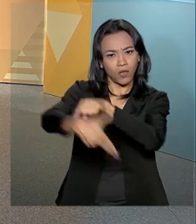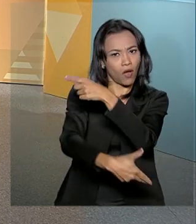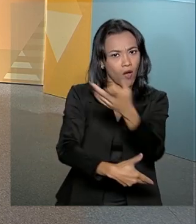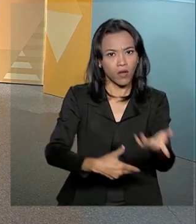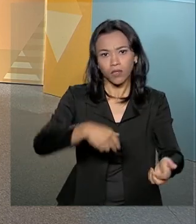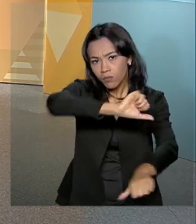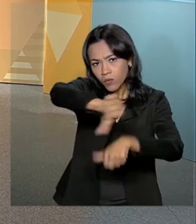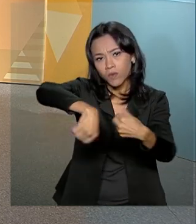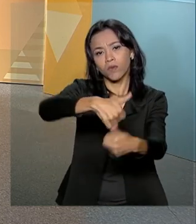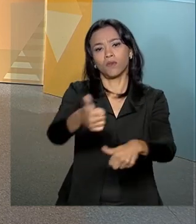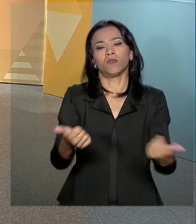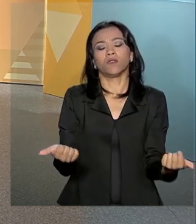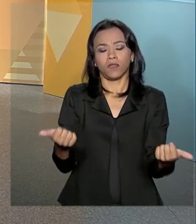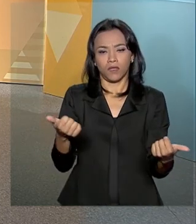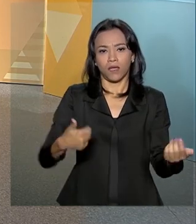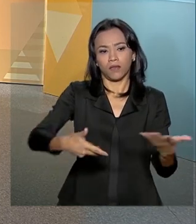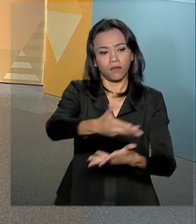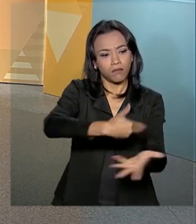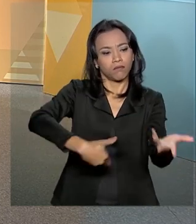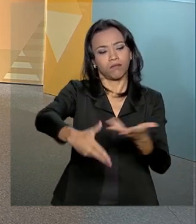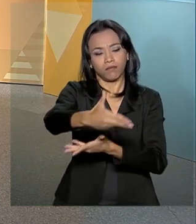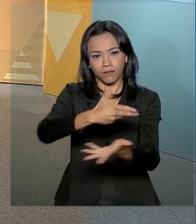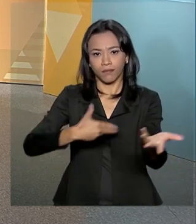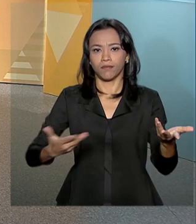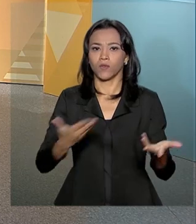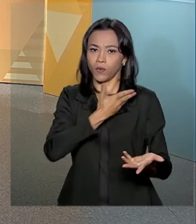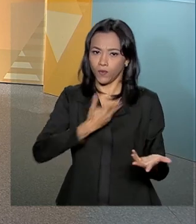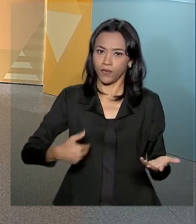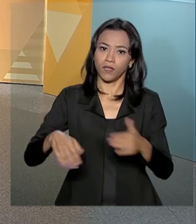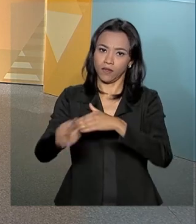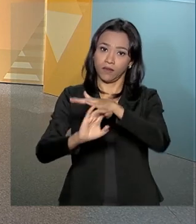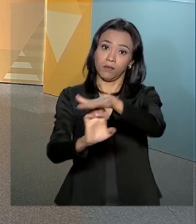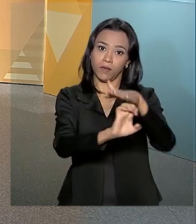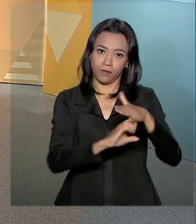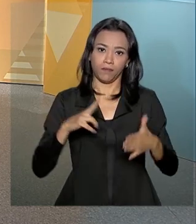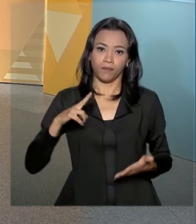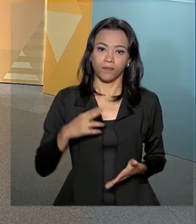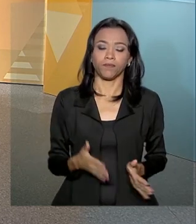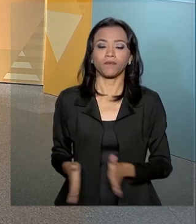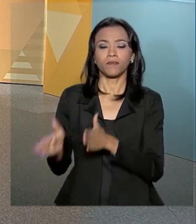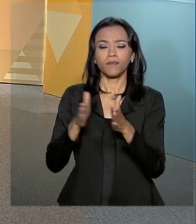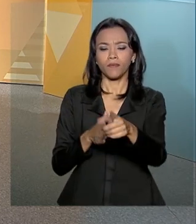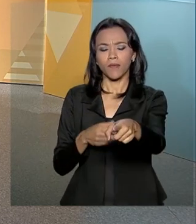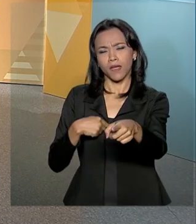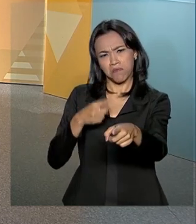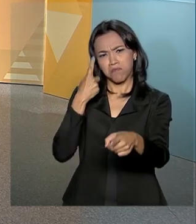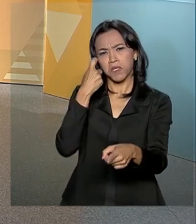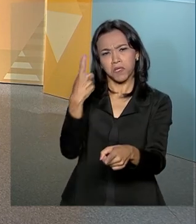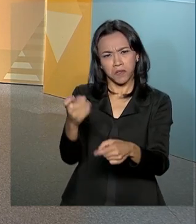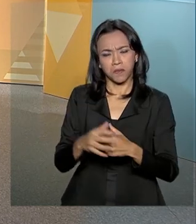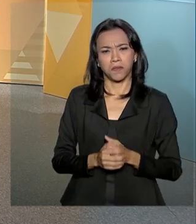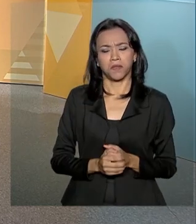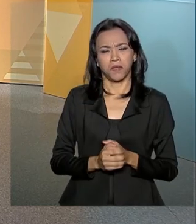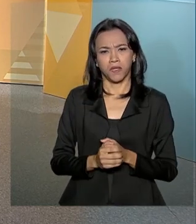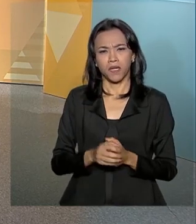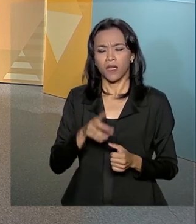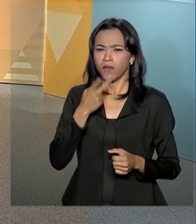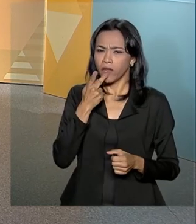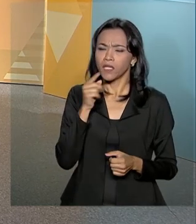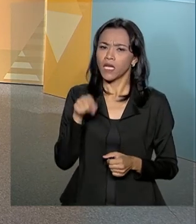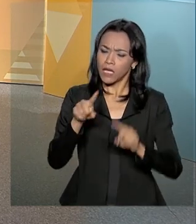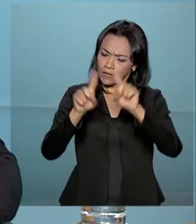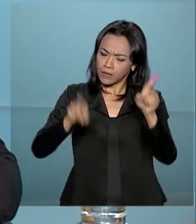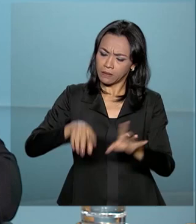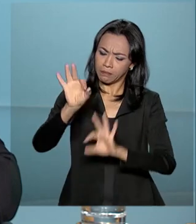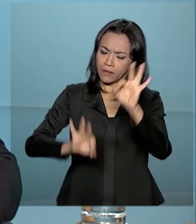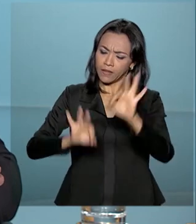relações entre o público e privado em médio prazo. Interessante, ministro, porque a senhora acredita que este plano é um exemplo